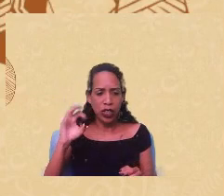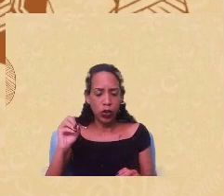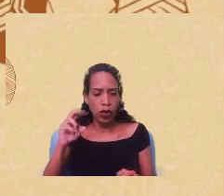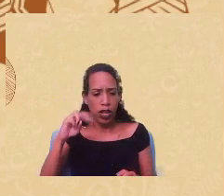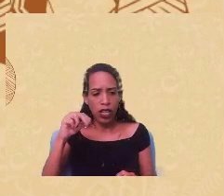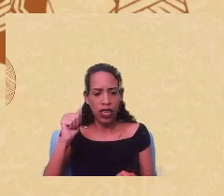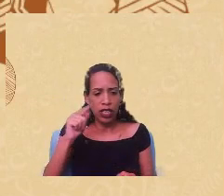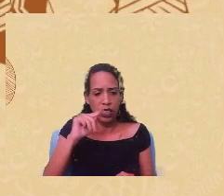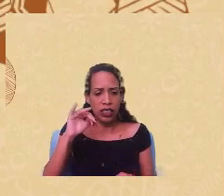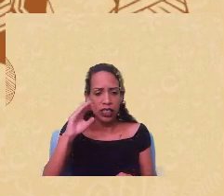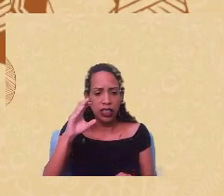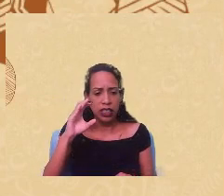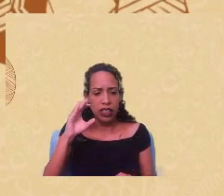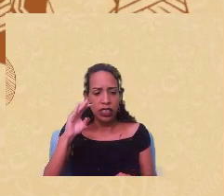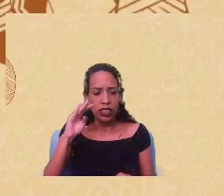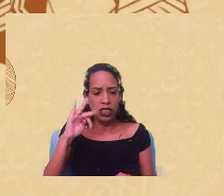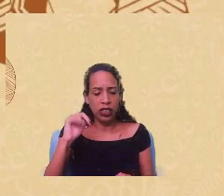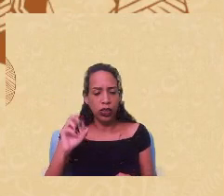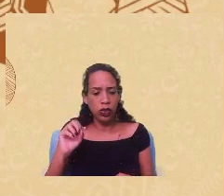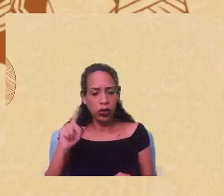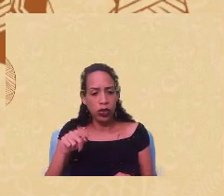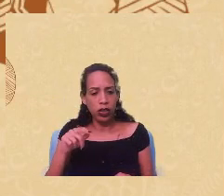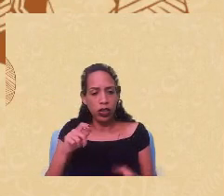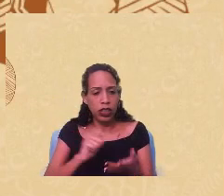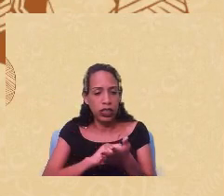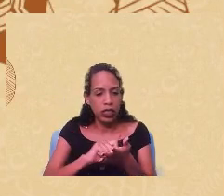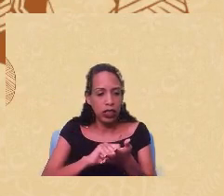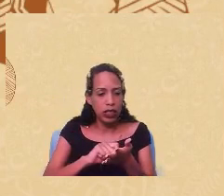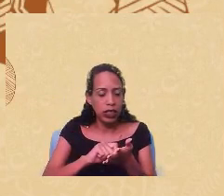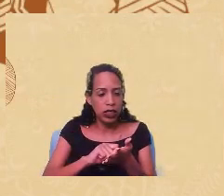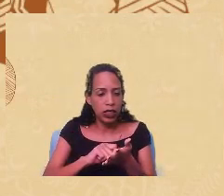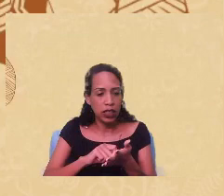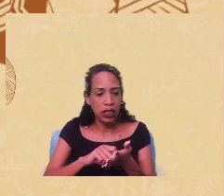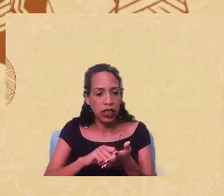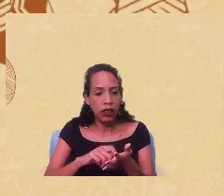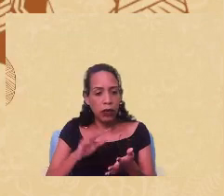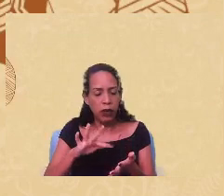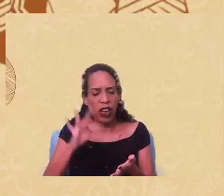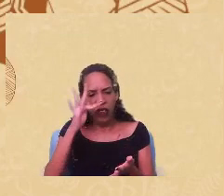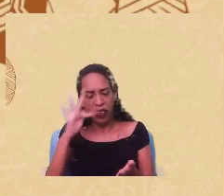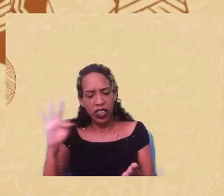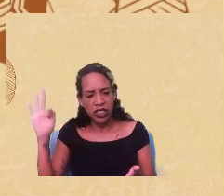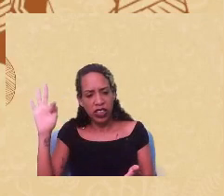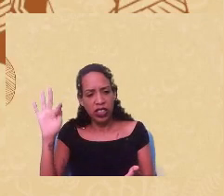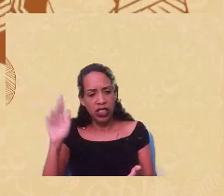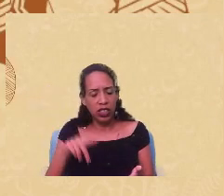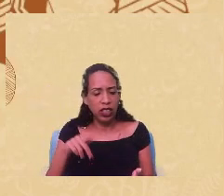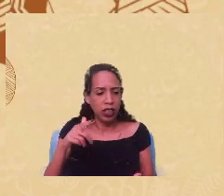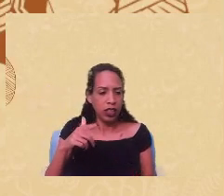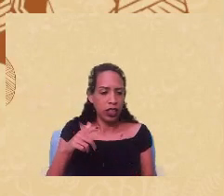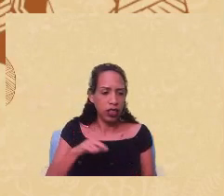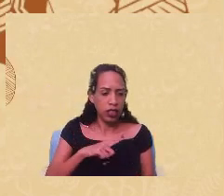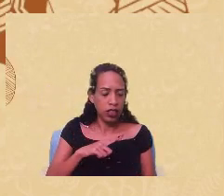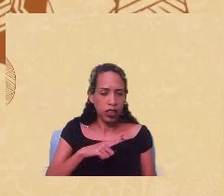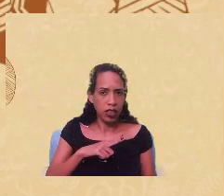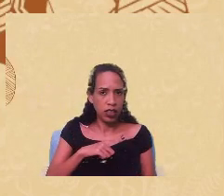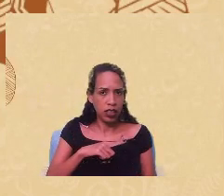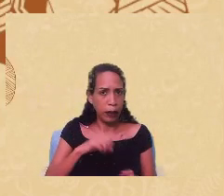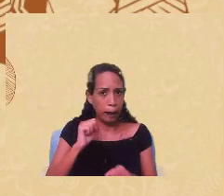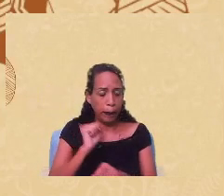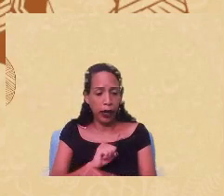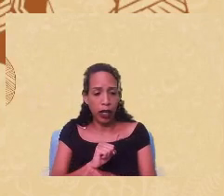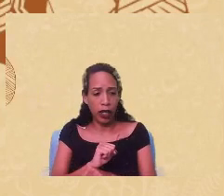numa teoria escrita por um francês branco enfim que não se deteve na questão